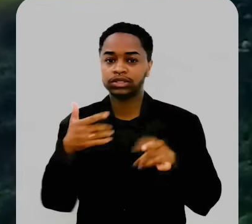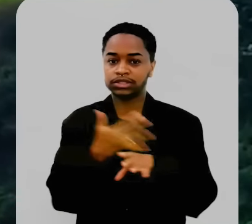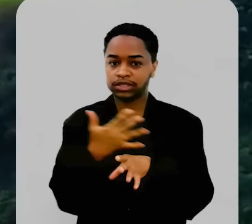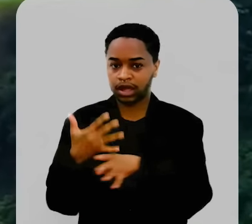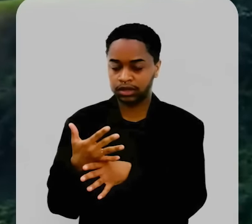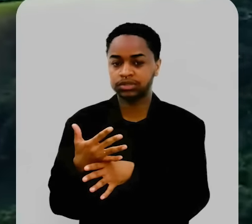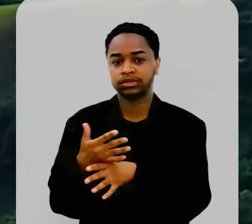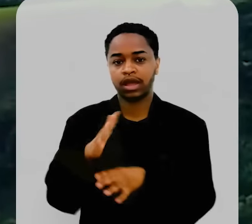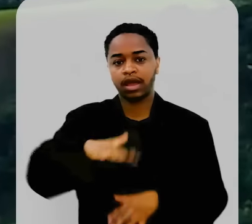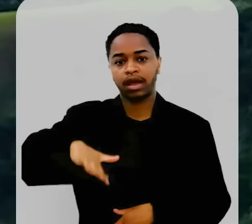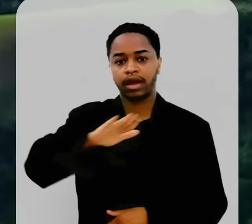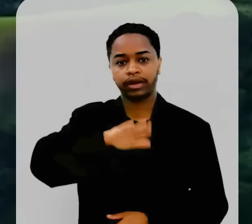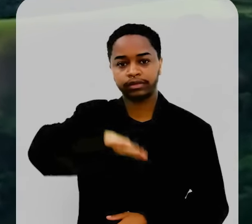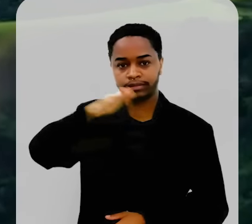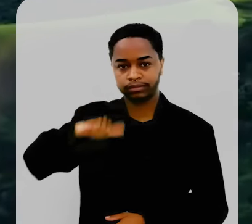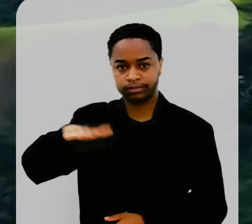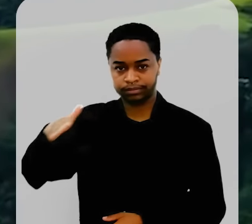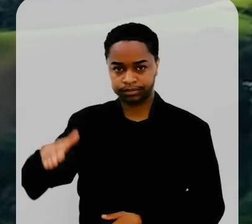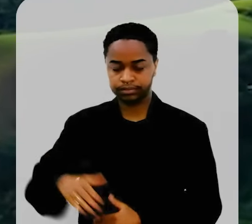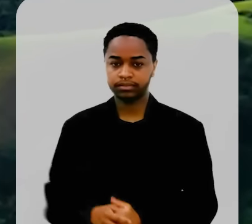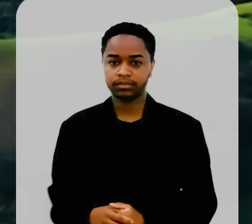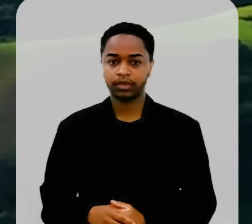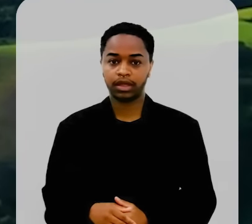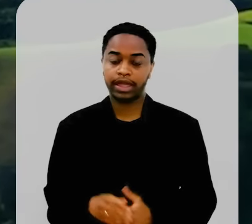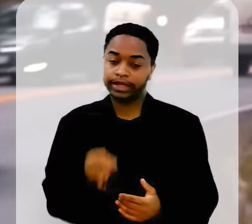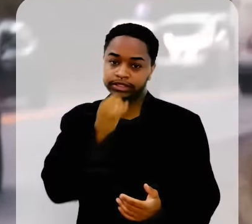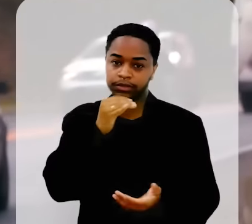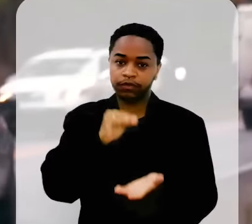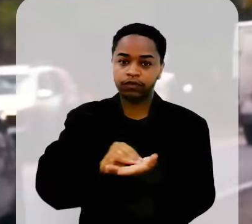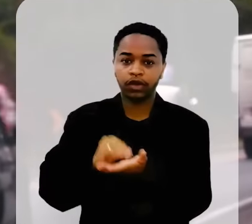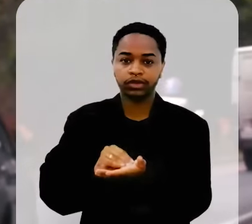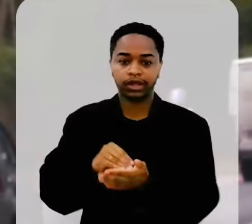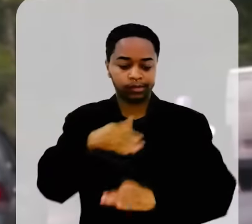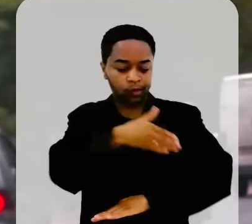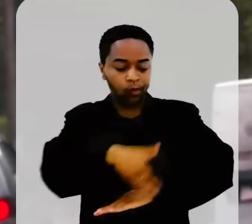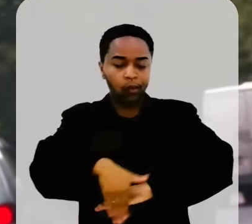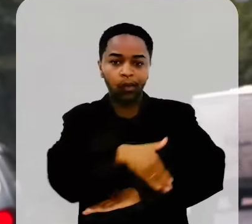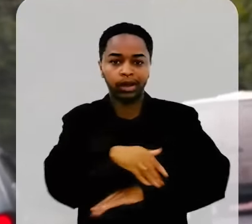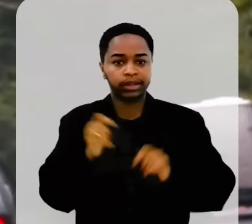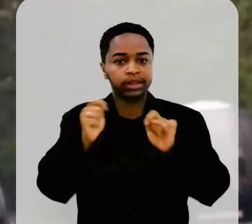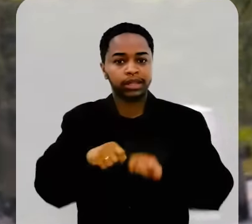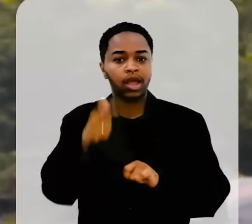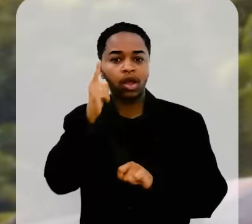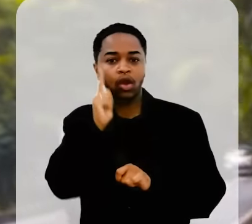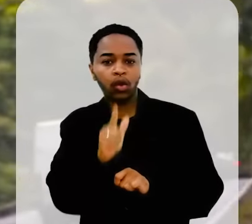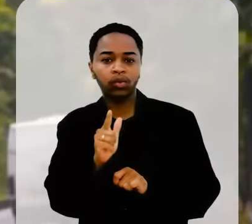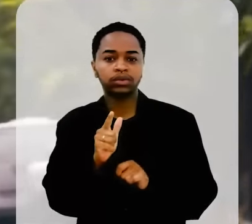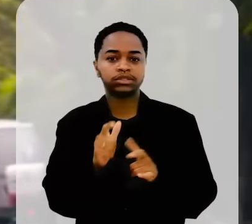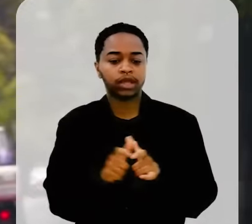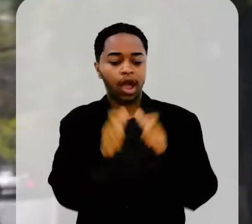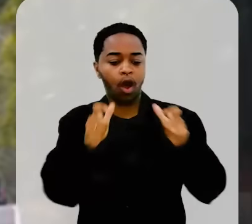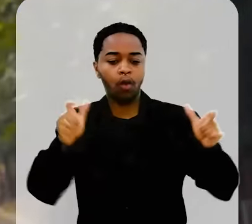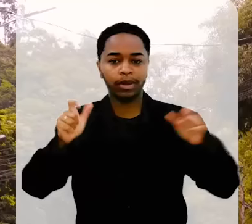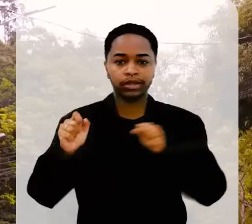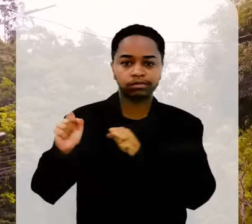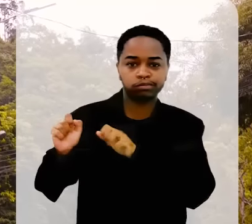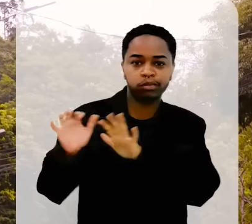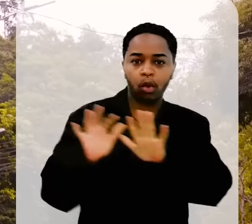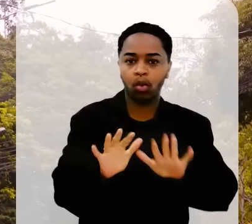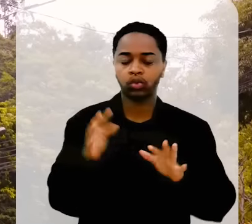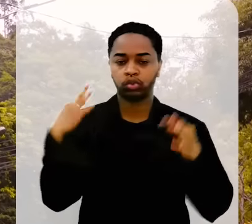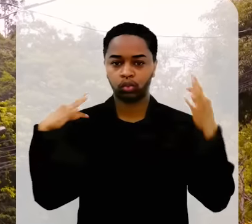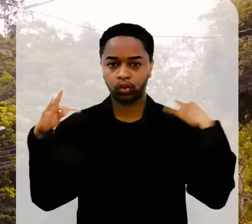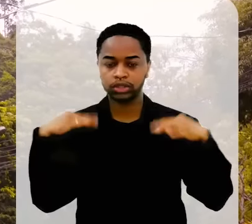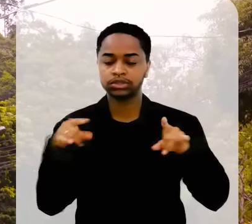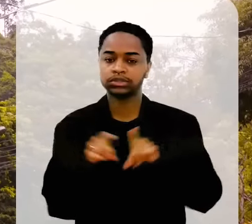municípios e distritos da região serrana do Estado. Ligação através de estradas que aumentaria, e muito, o